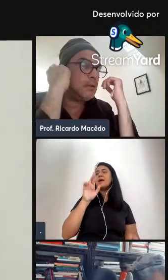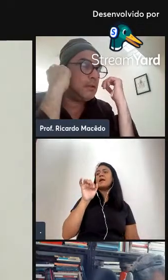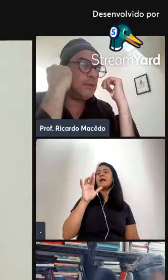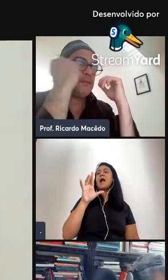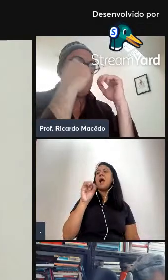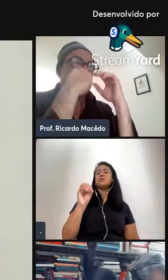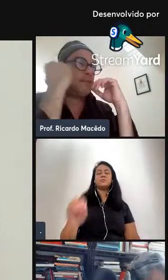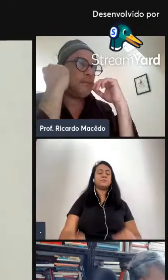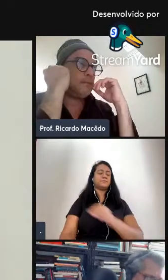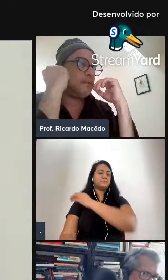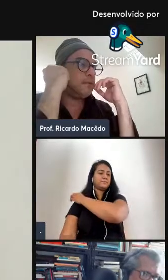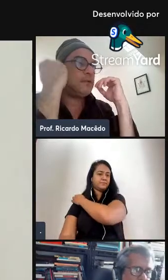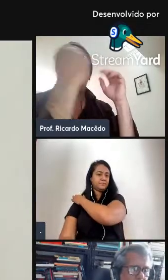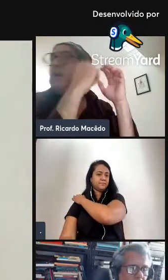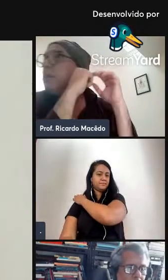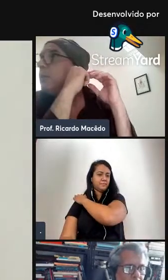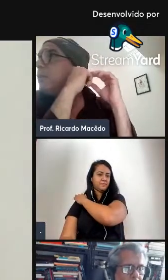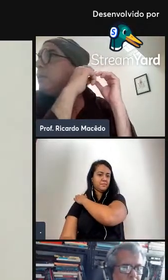é é